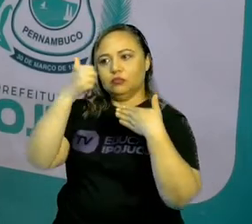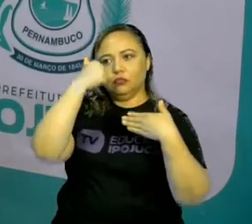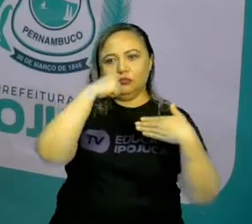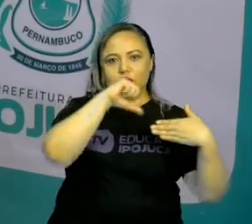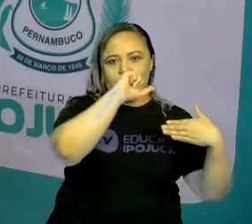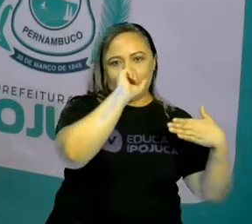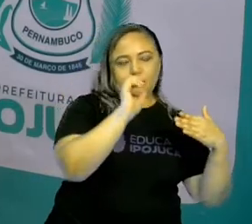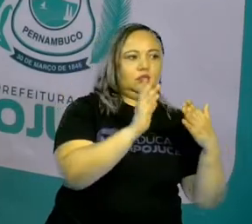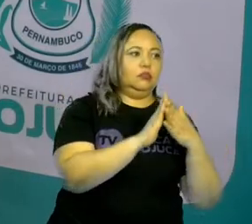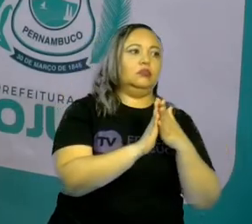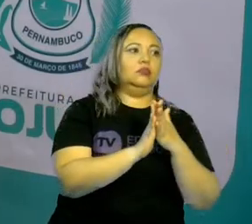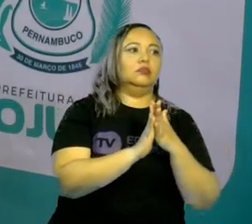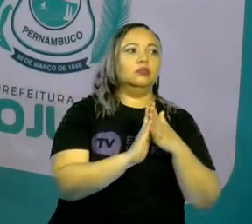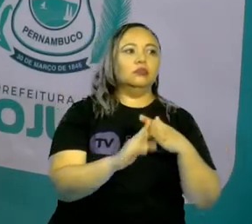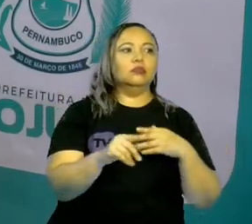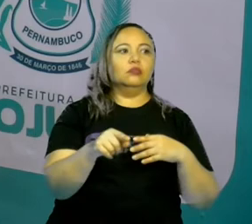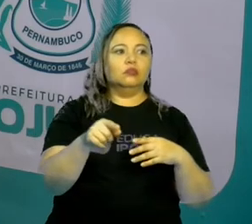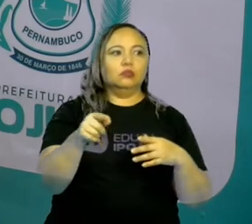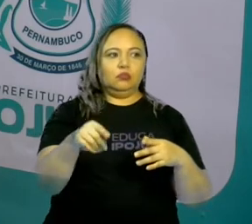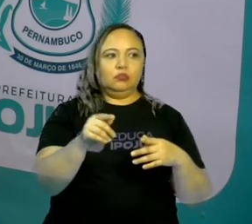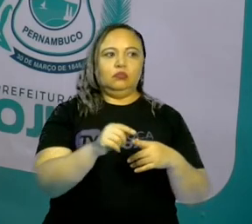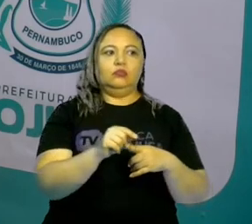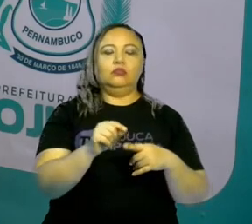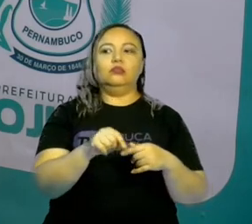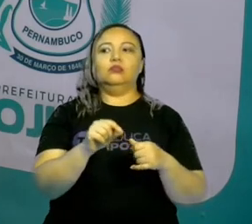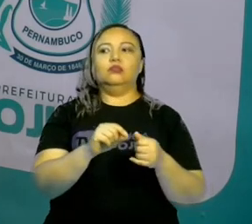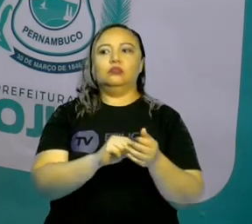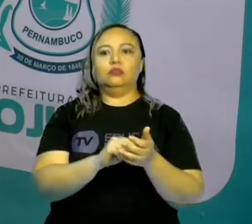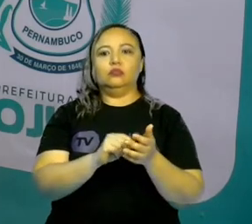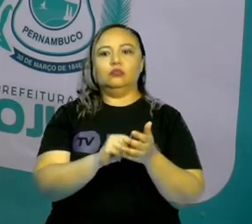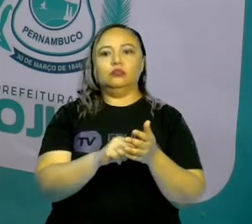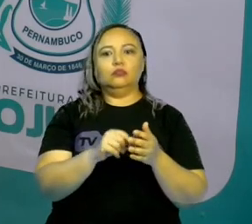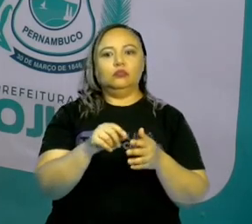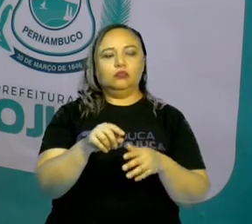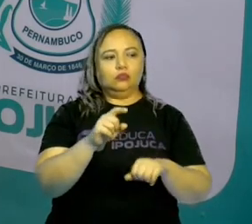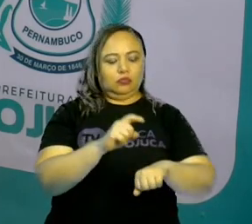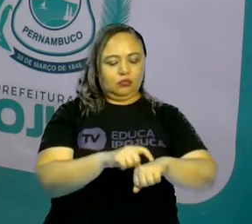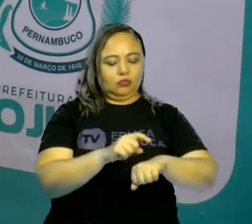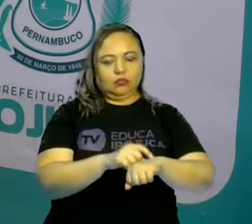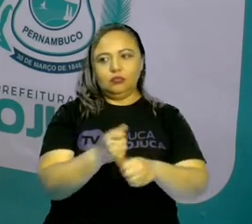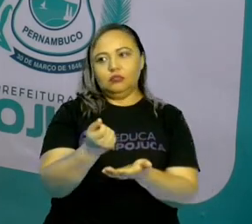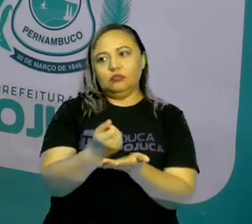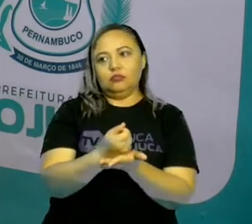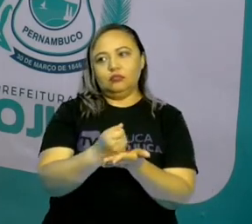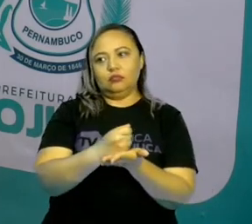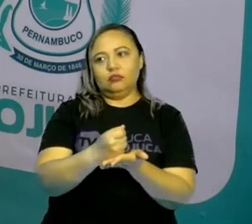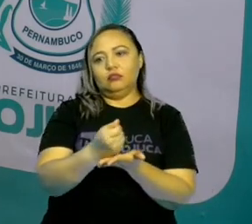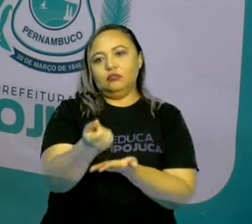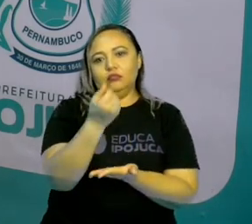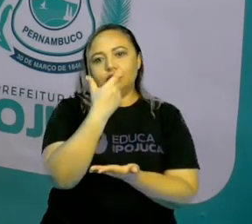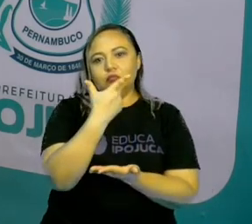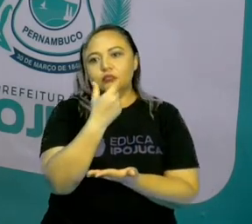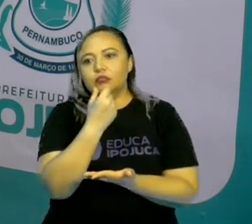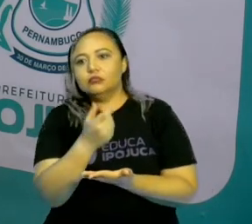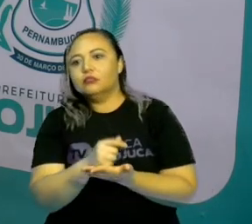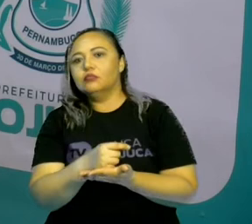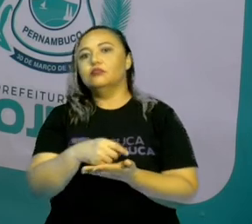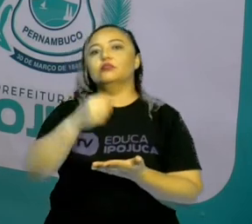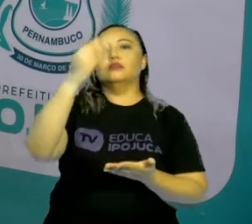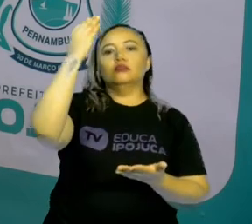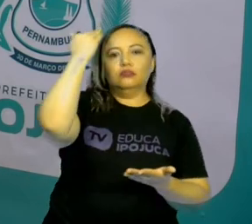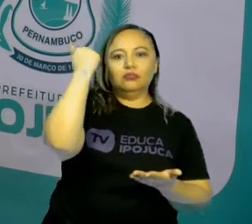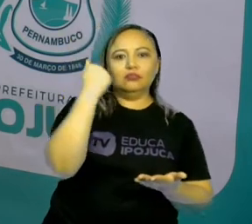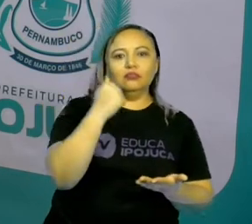que forma a gente... Ah, mãe, naquela vez que eu tenho que tomar o remédio, é aquela quantidade. Ah,